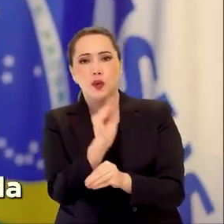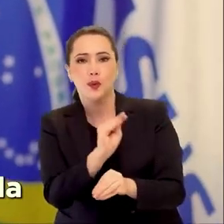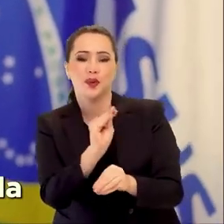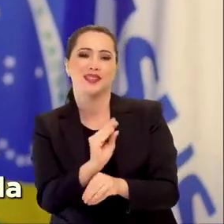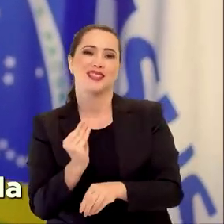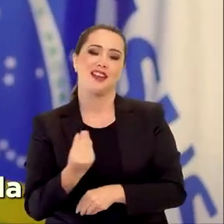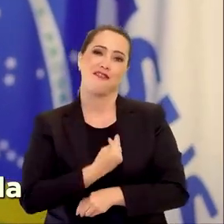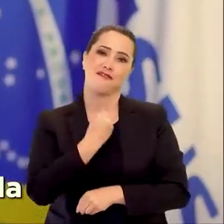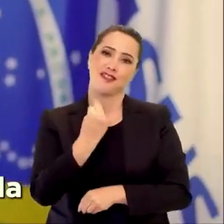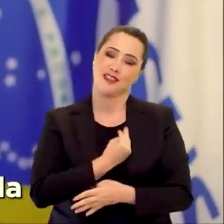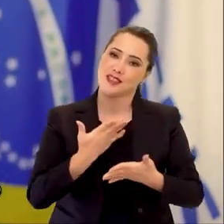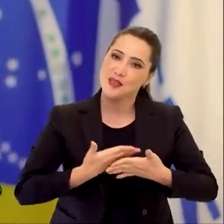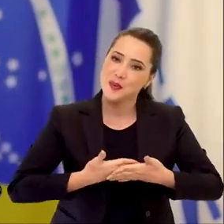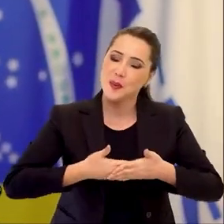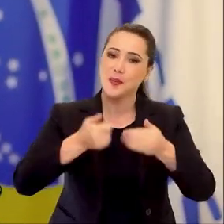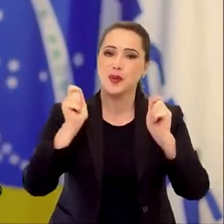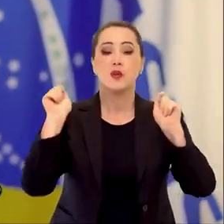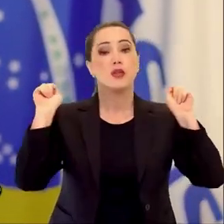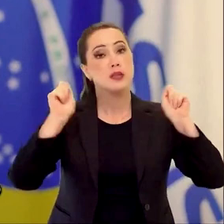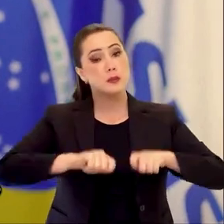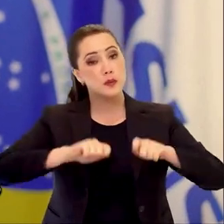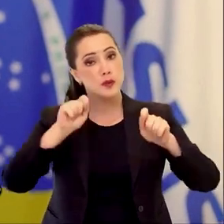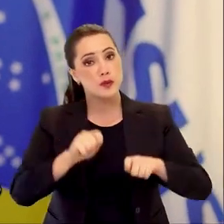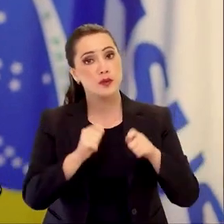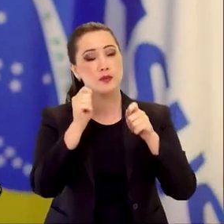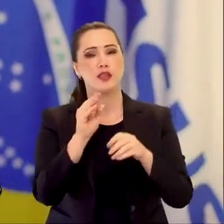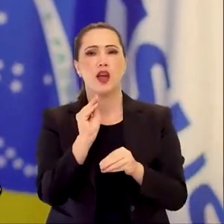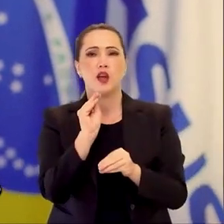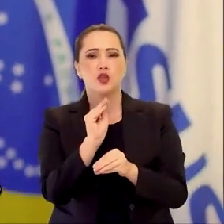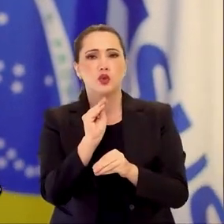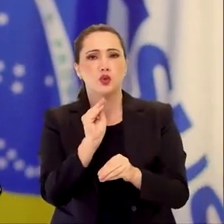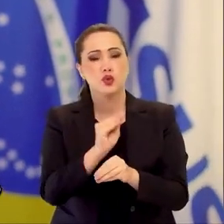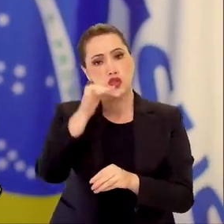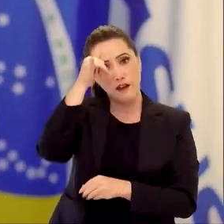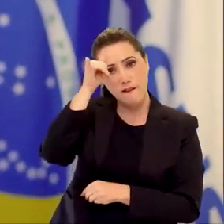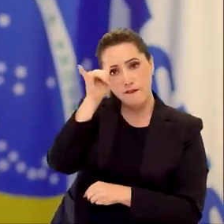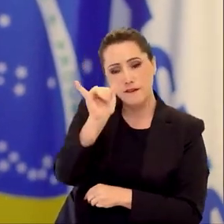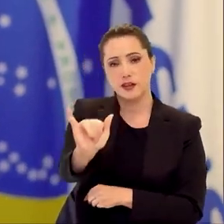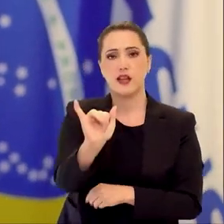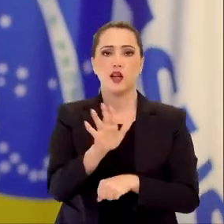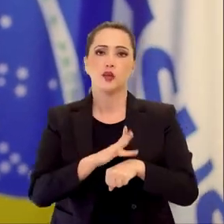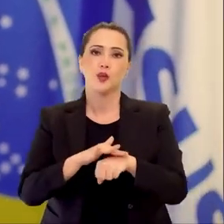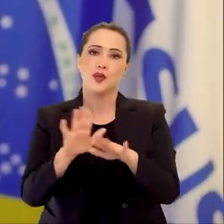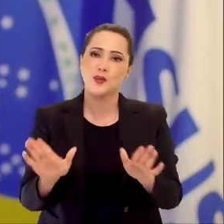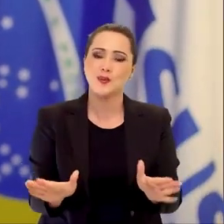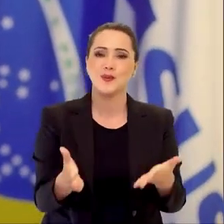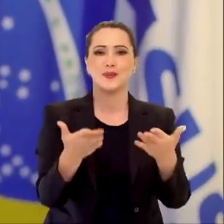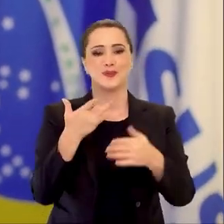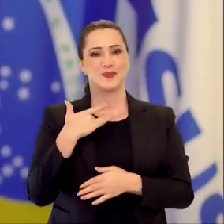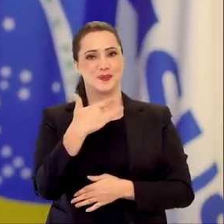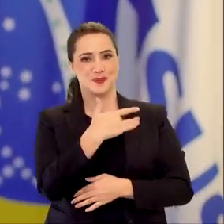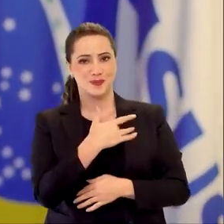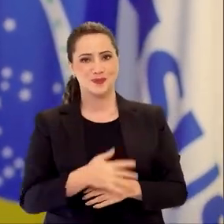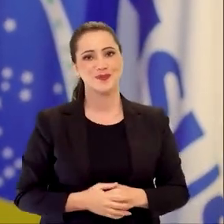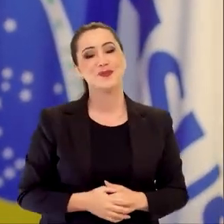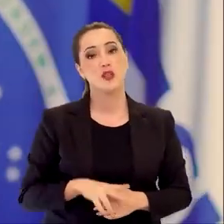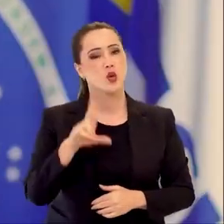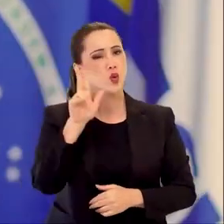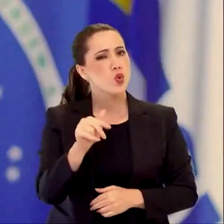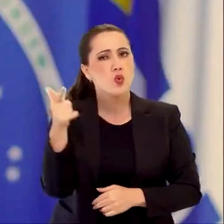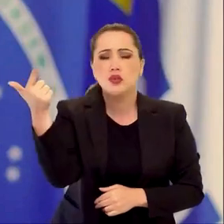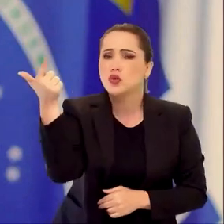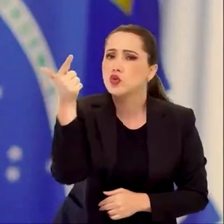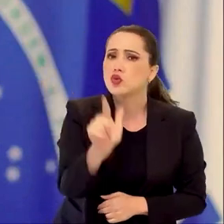para preservar a vida e melhorar as condições de prevenção de doenças e promoção da saúde.